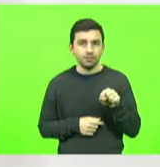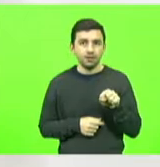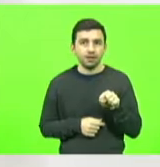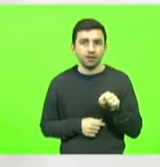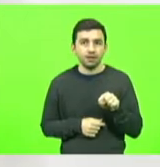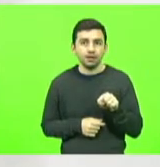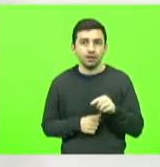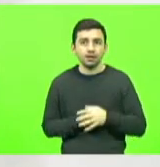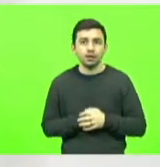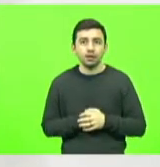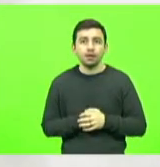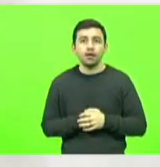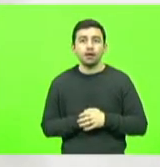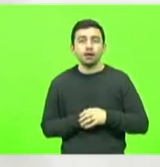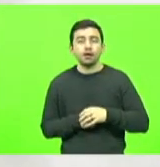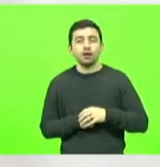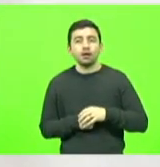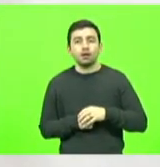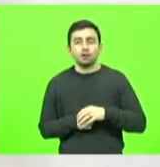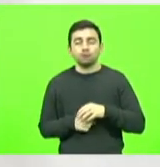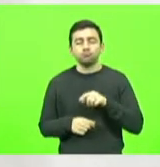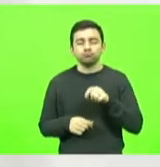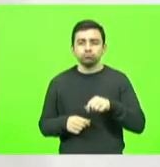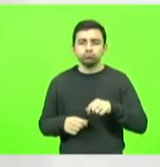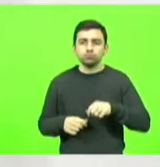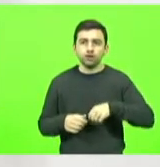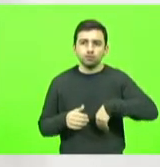vidro da janela enquanto jogava bola.